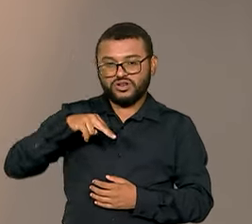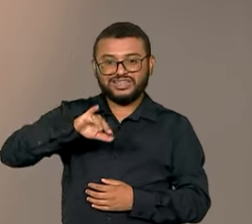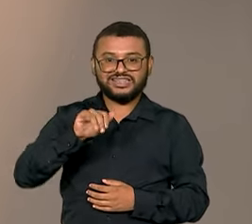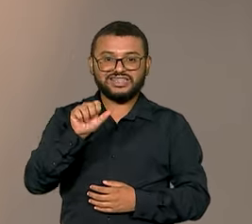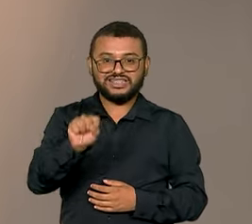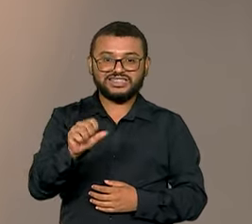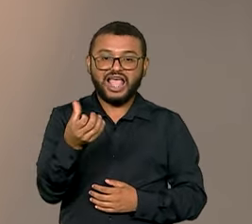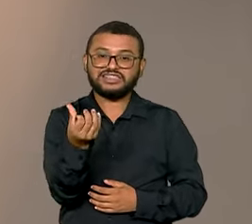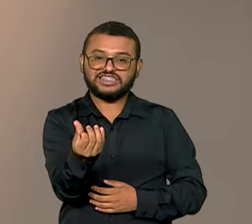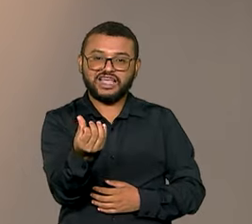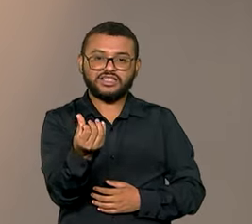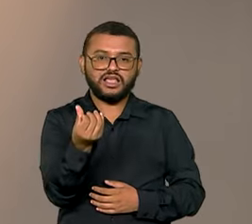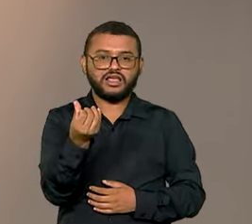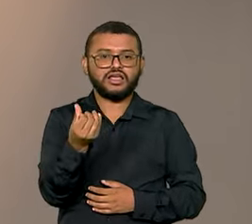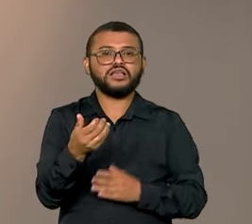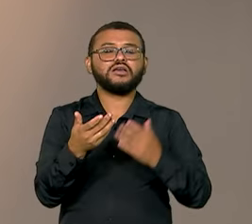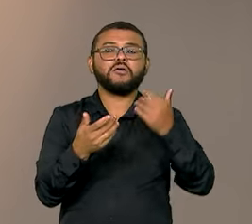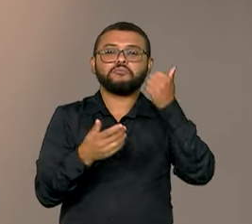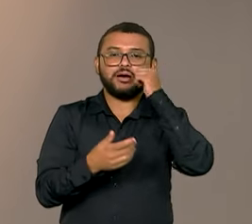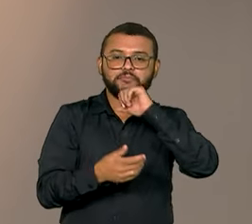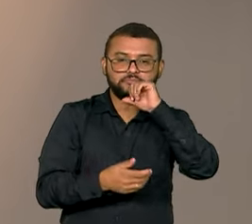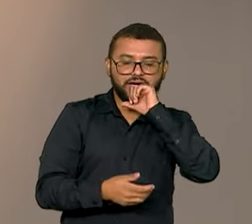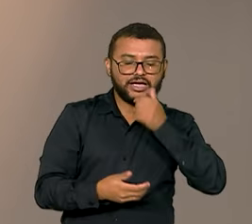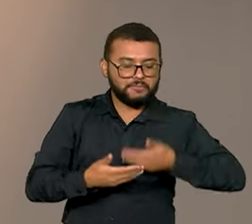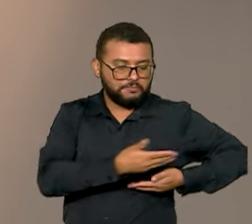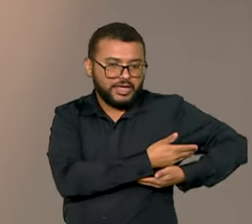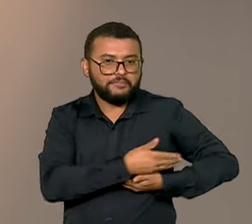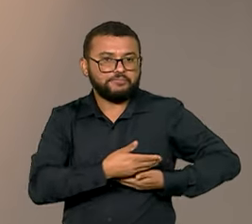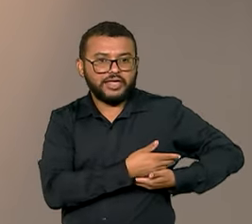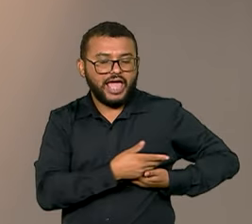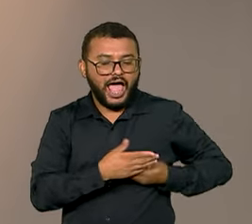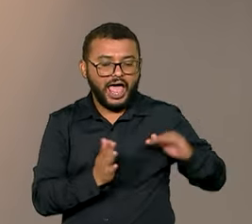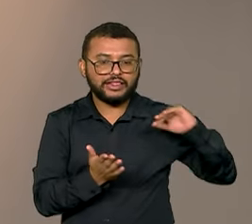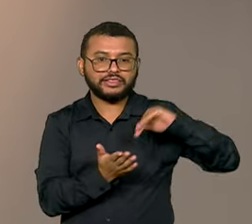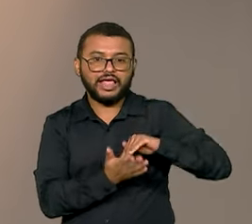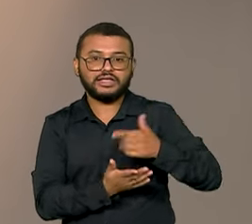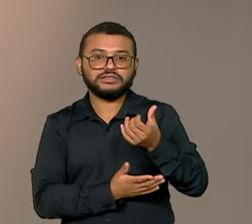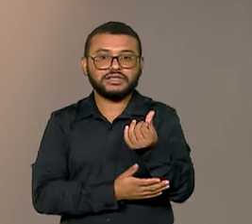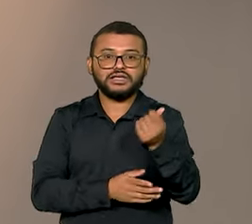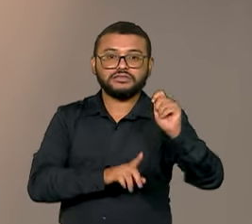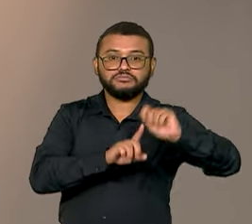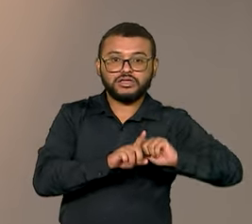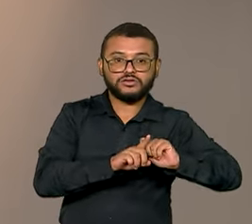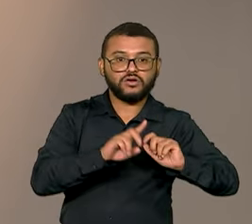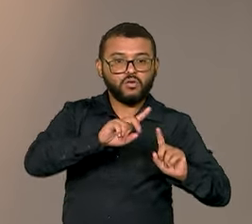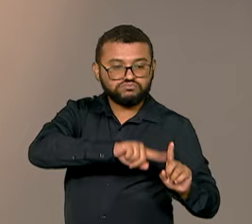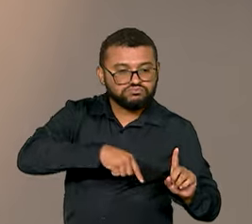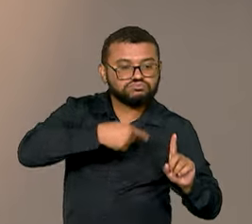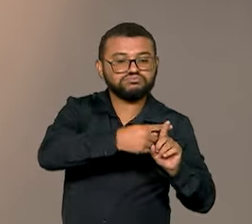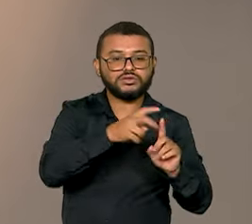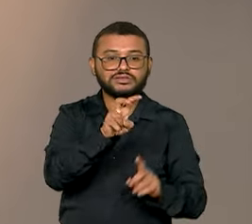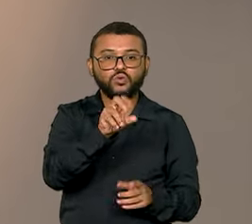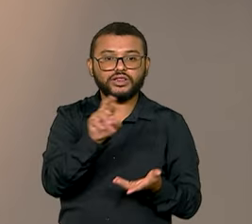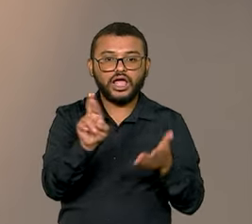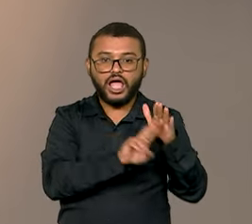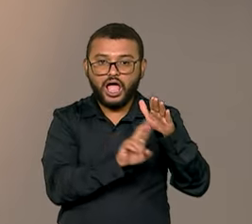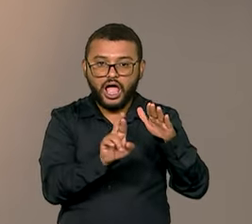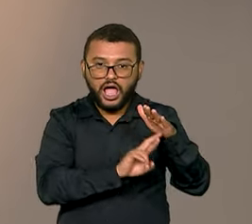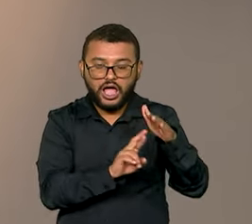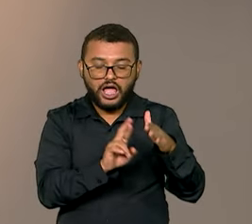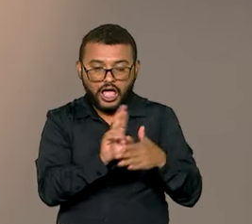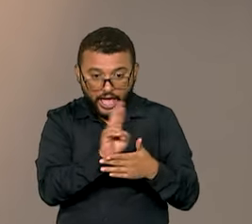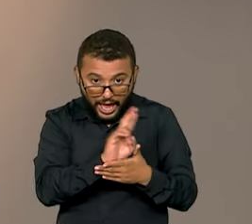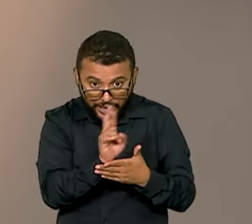Pelo terceiro mês seguido, mães de bebês de até seis meses recebem adicional de 50 reais. Além disso,